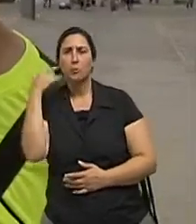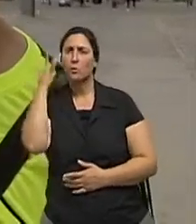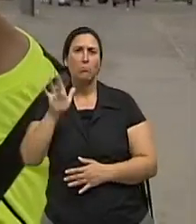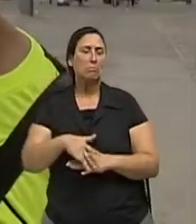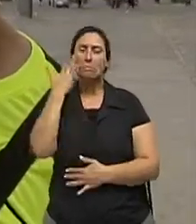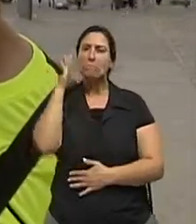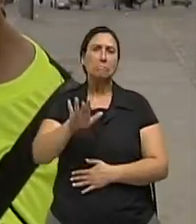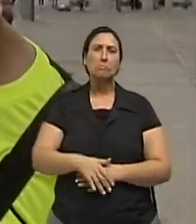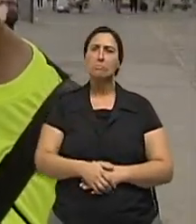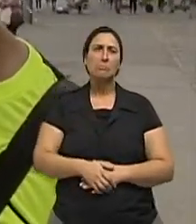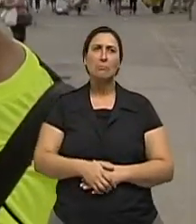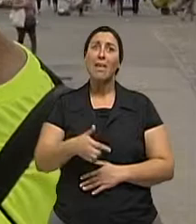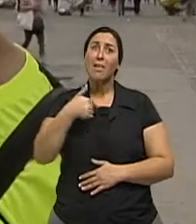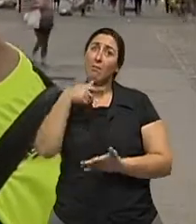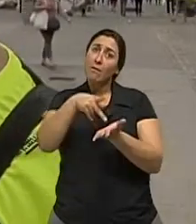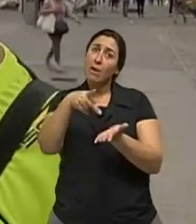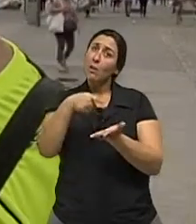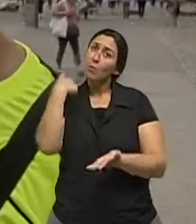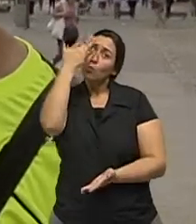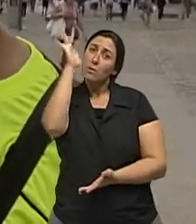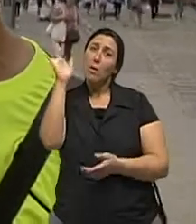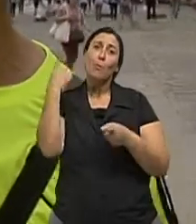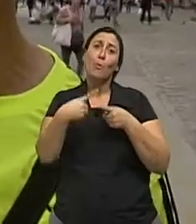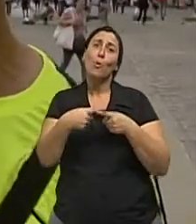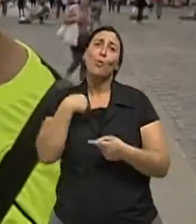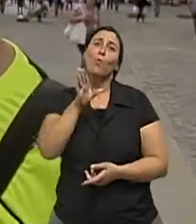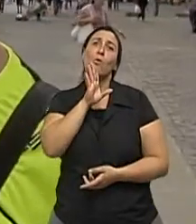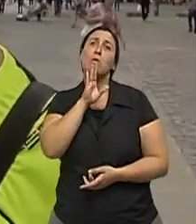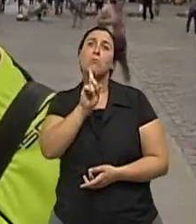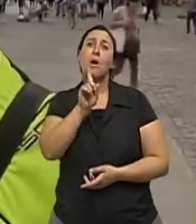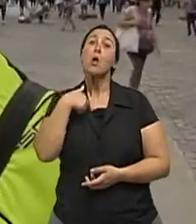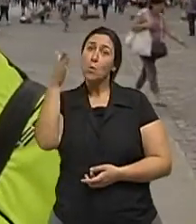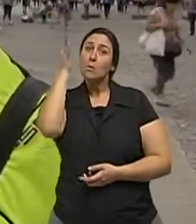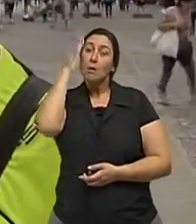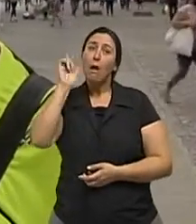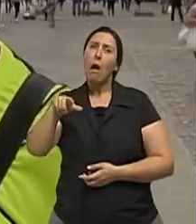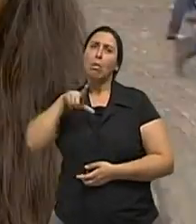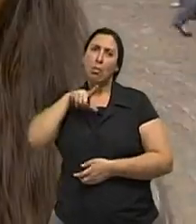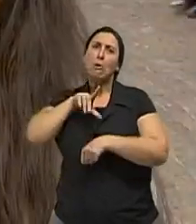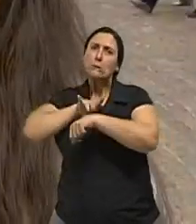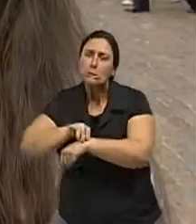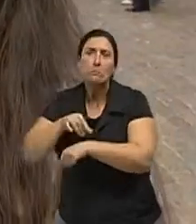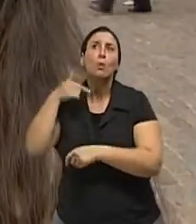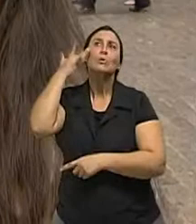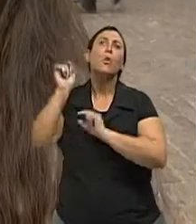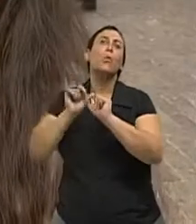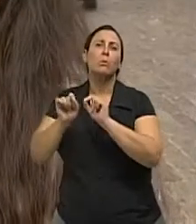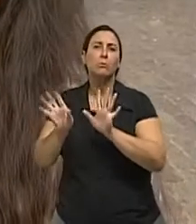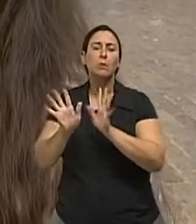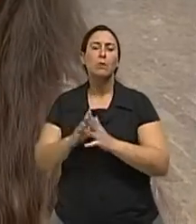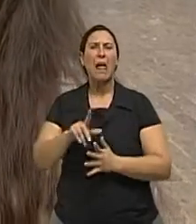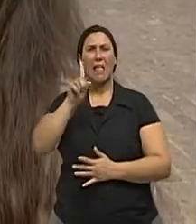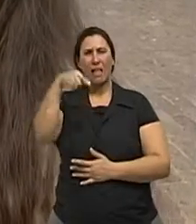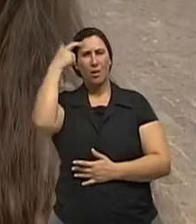Eu por enquanto não estou conhecendo porque já não estou sabendo nada disso, né? Só sei que está existindo, mas não sei qual o sintoma, né? São dor de cabeça,